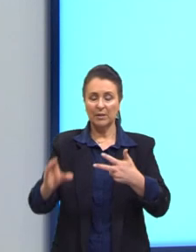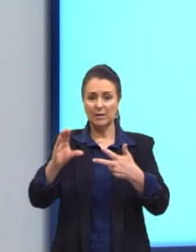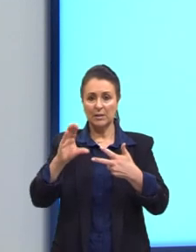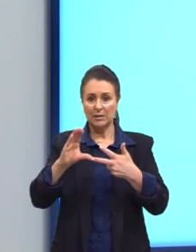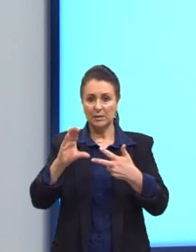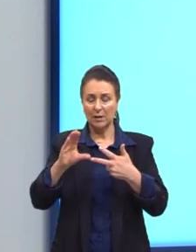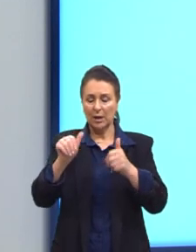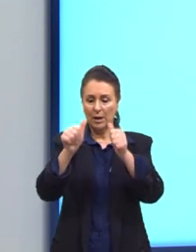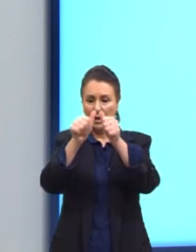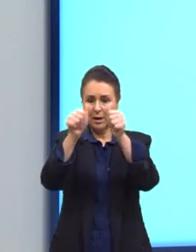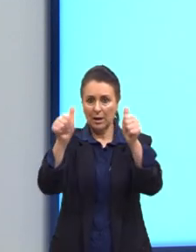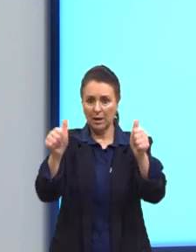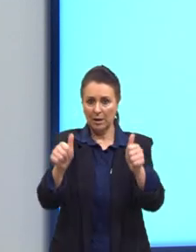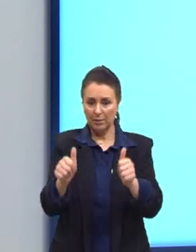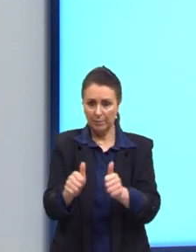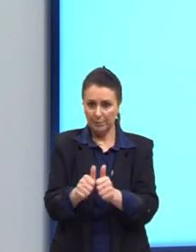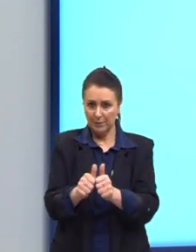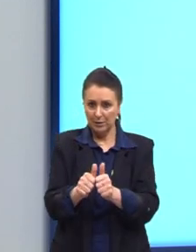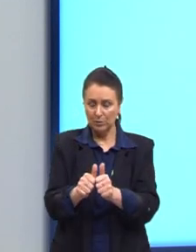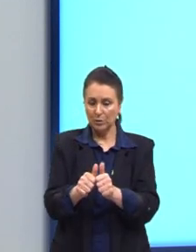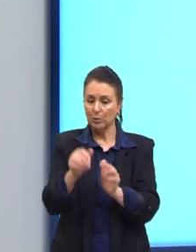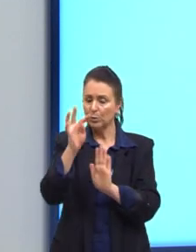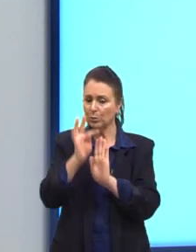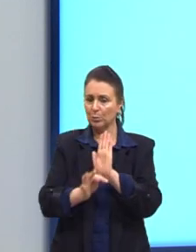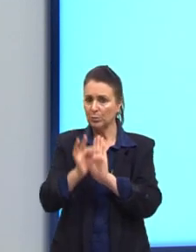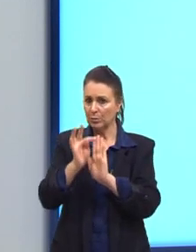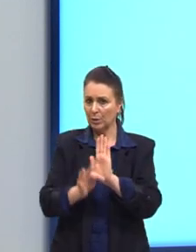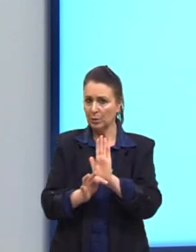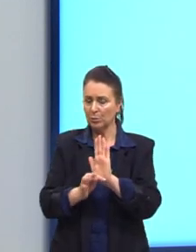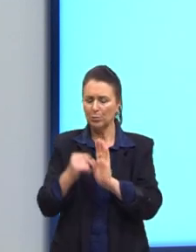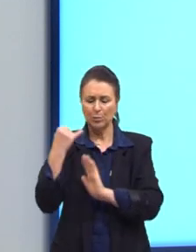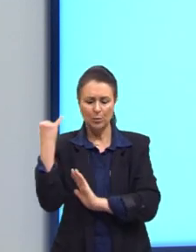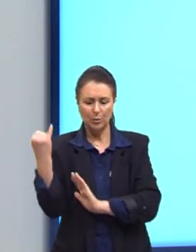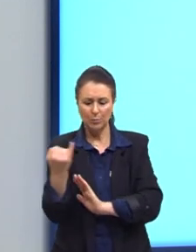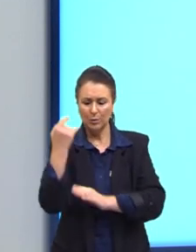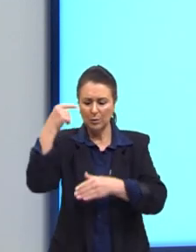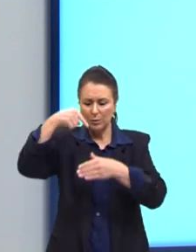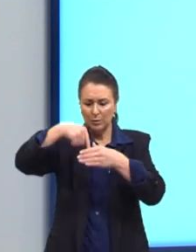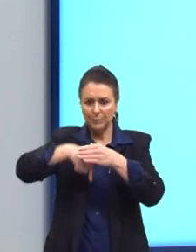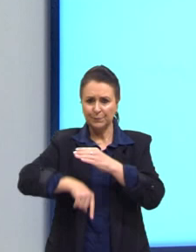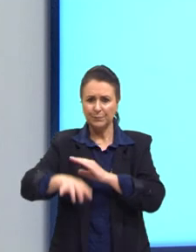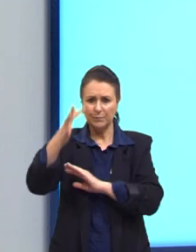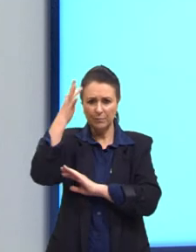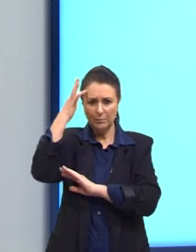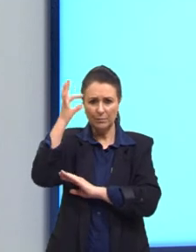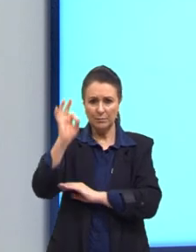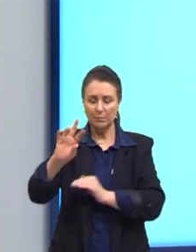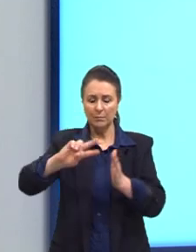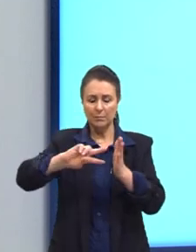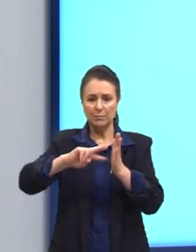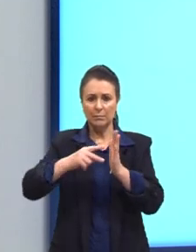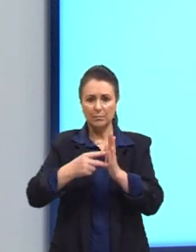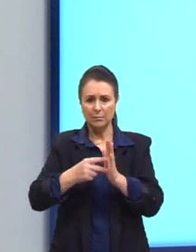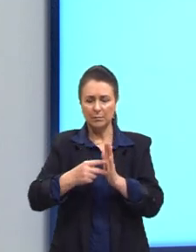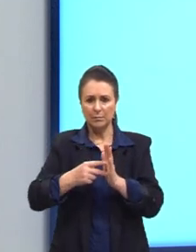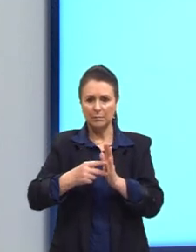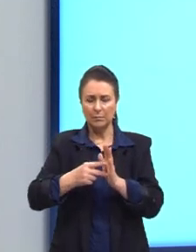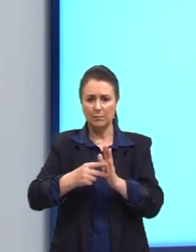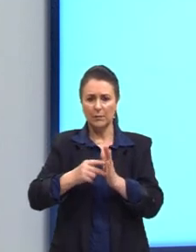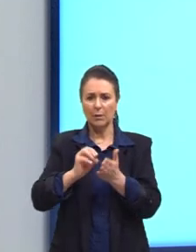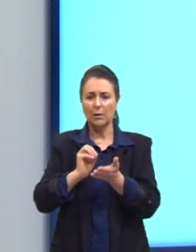a imagem e o texto, elas são fundamentais para a compreensão do significado da mensagem?